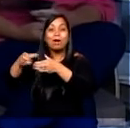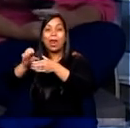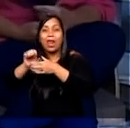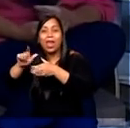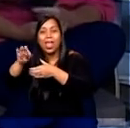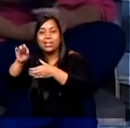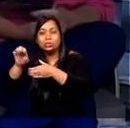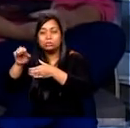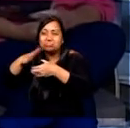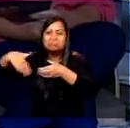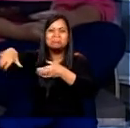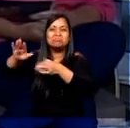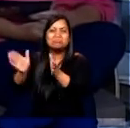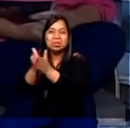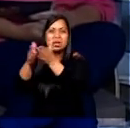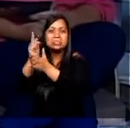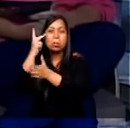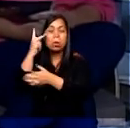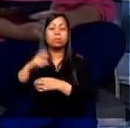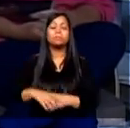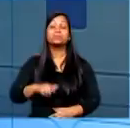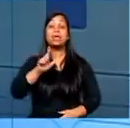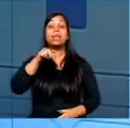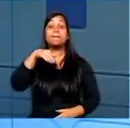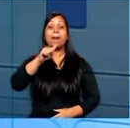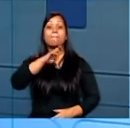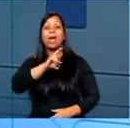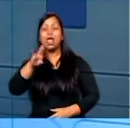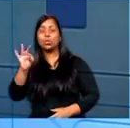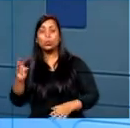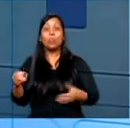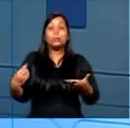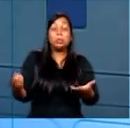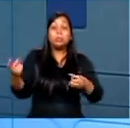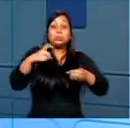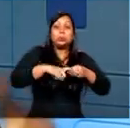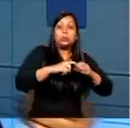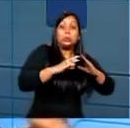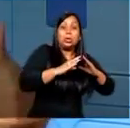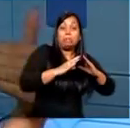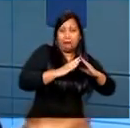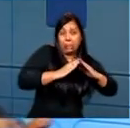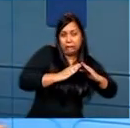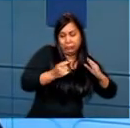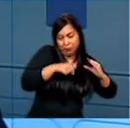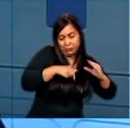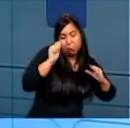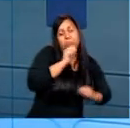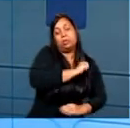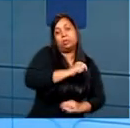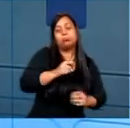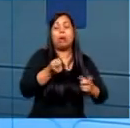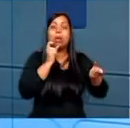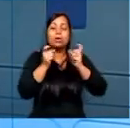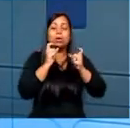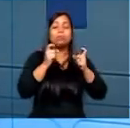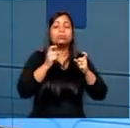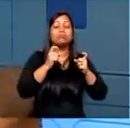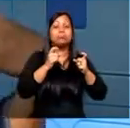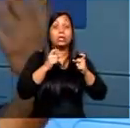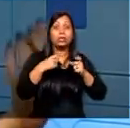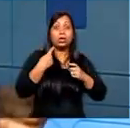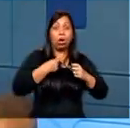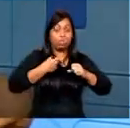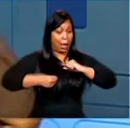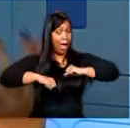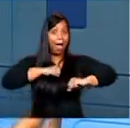na periferia de São Paulo, chamado Lima Barreto. E a gente voltou de São Paulo, a gente foi para uma reunião e tal, a gente voltou super